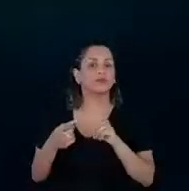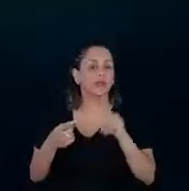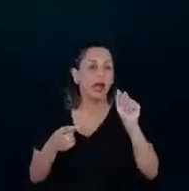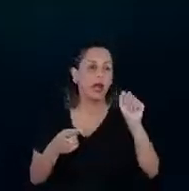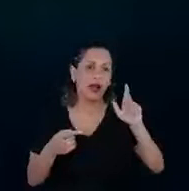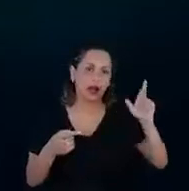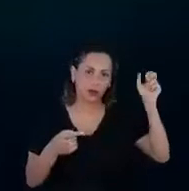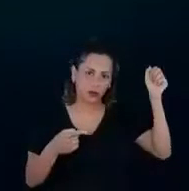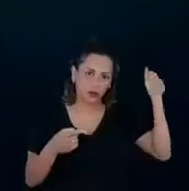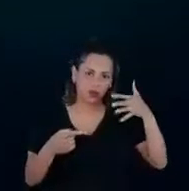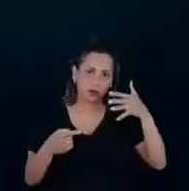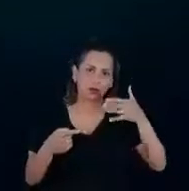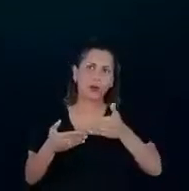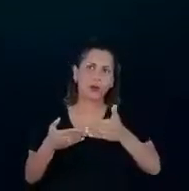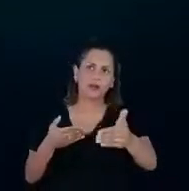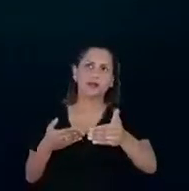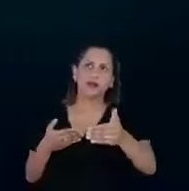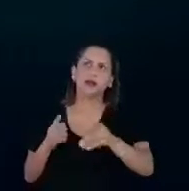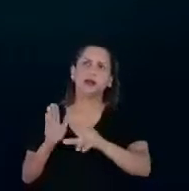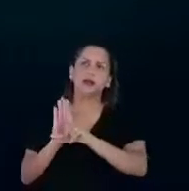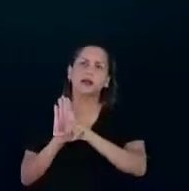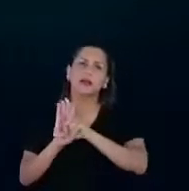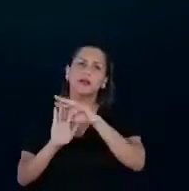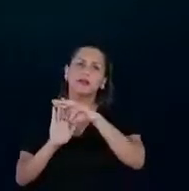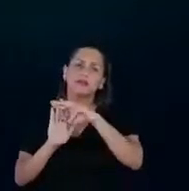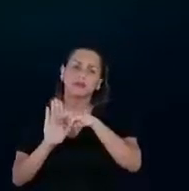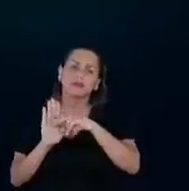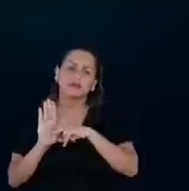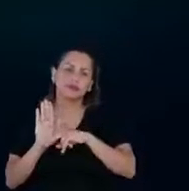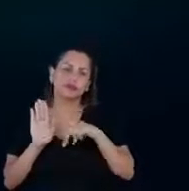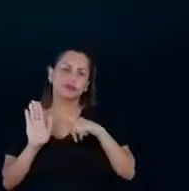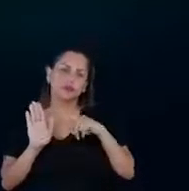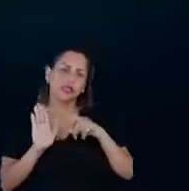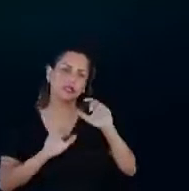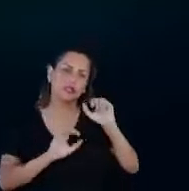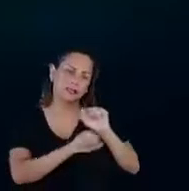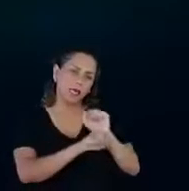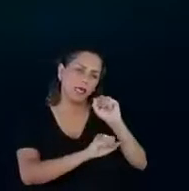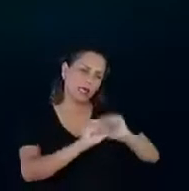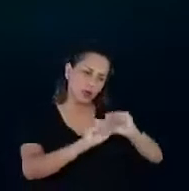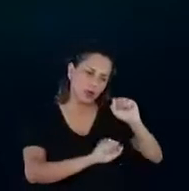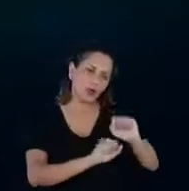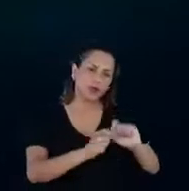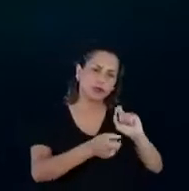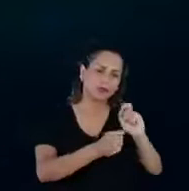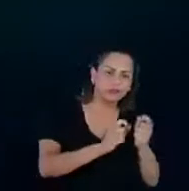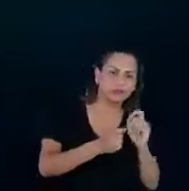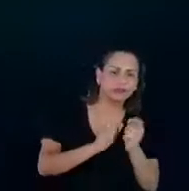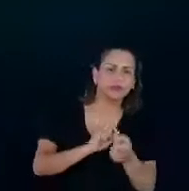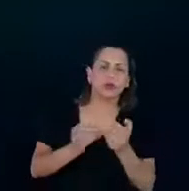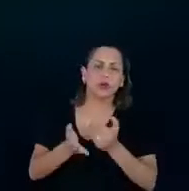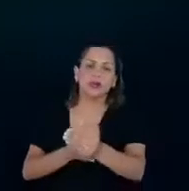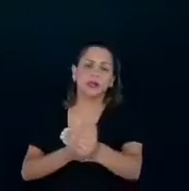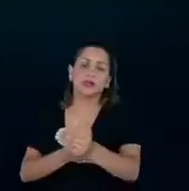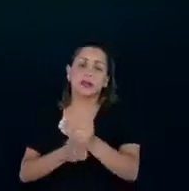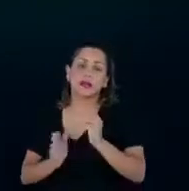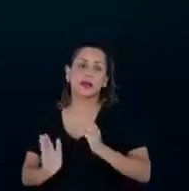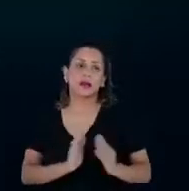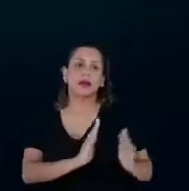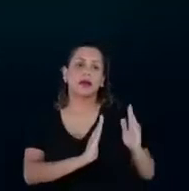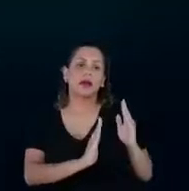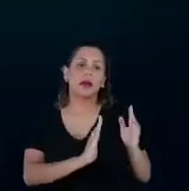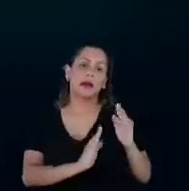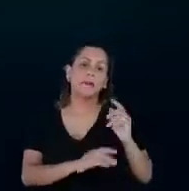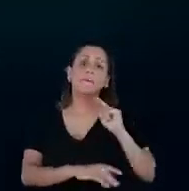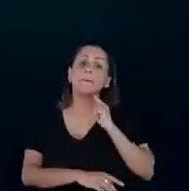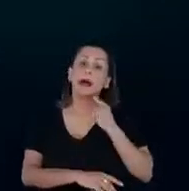começar, inclusive, o regulamento tem um tempo de transição para a indústria se adaptar, então, ele vai começar agora em maio de 2022, já começa a valer,